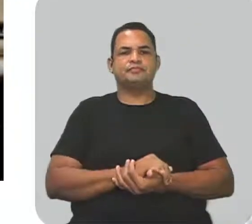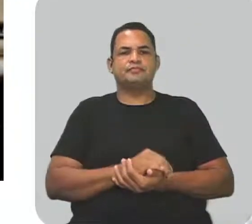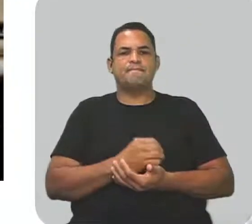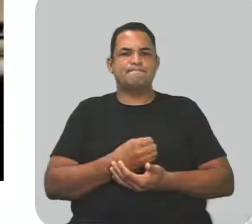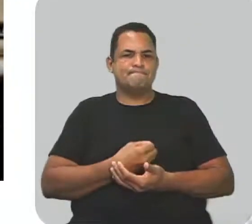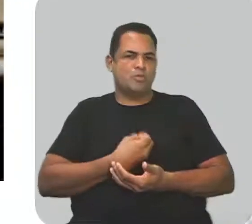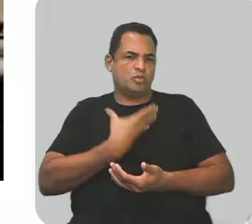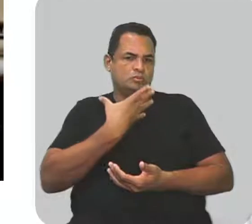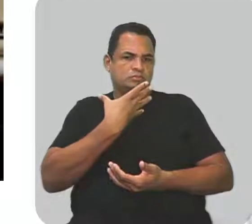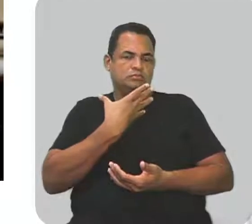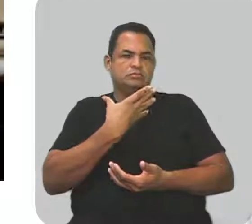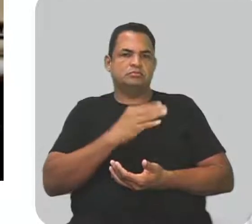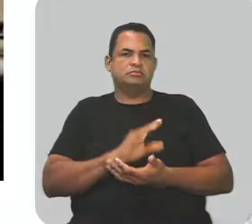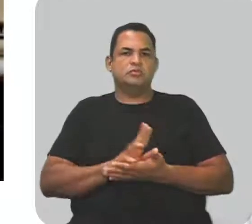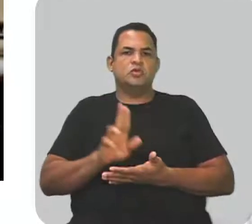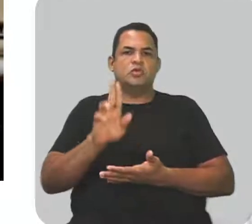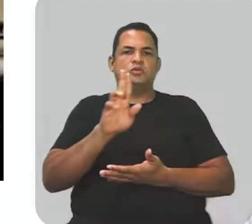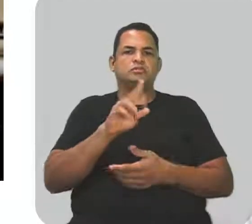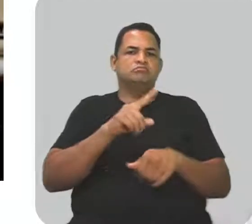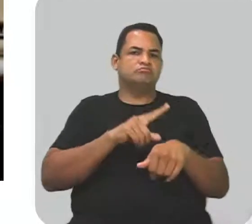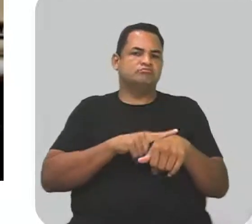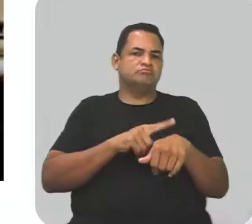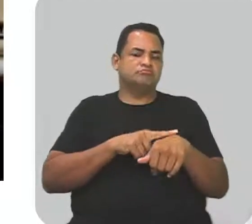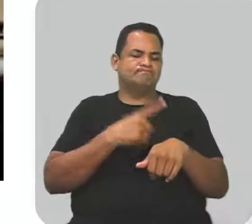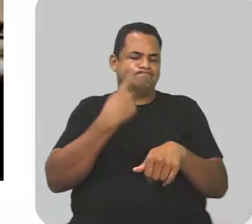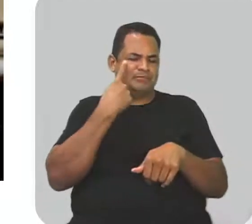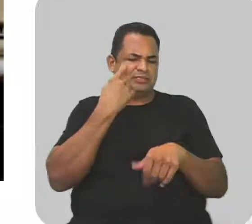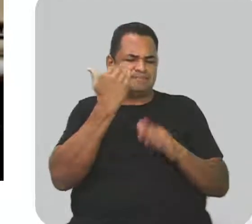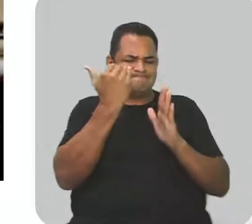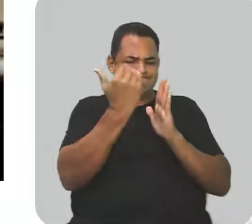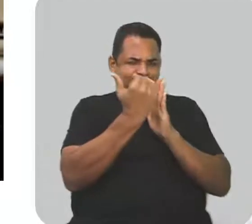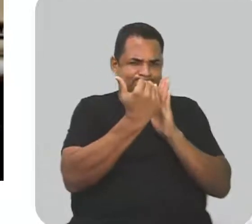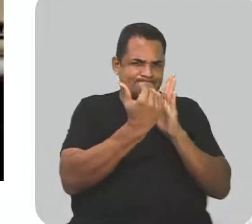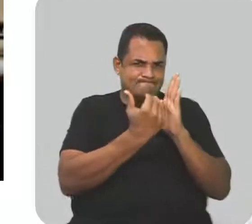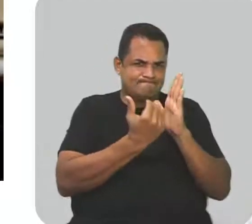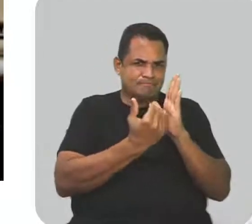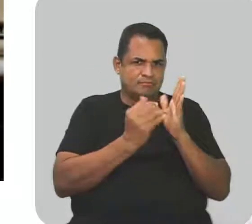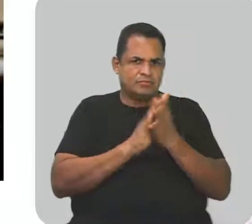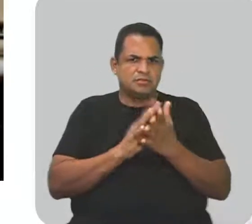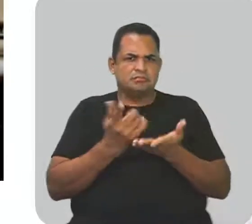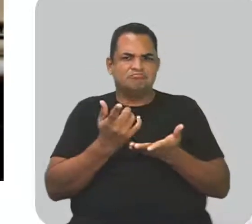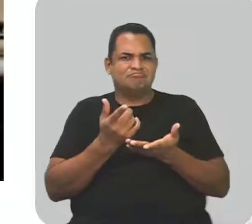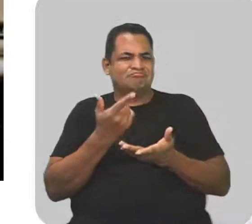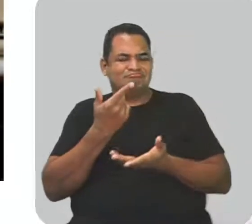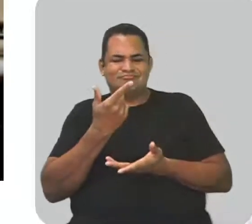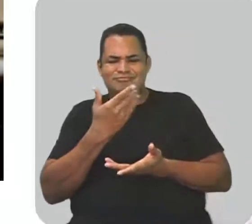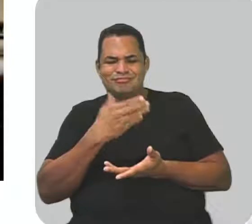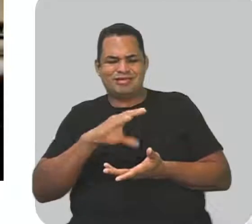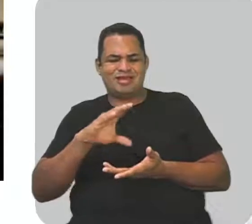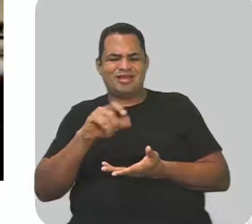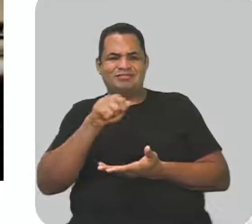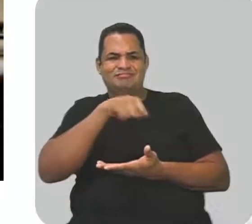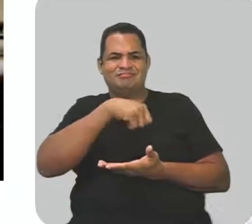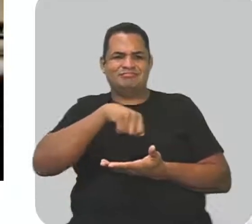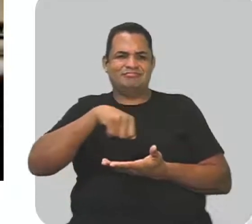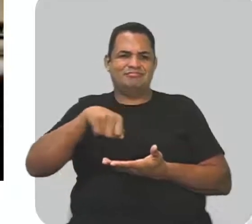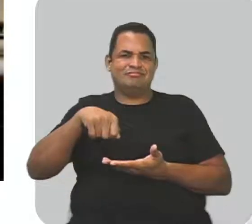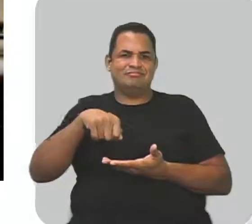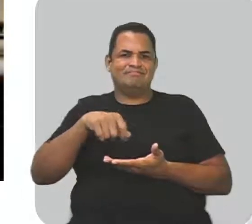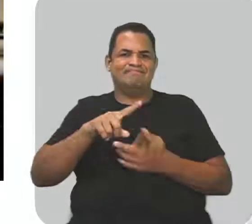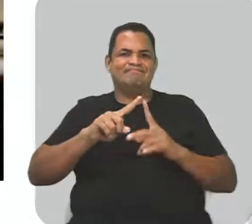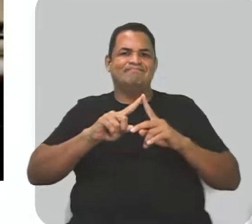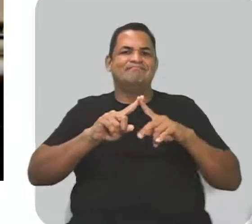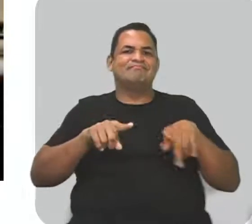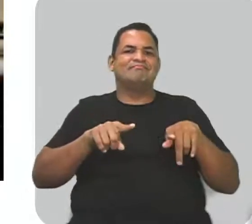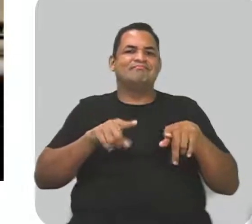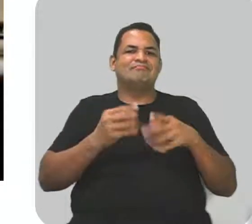Poesia. Gastei uma hora pensando um verso, que a pena não quer escrever. No entanto, ele